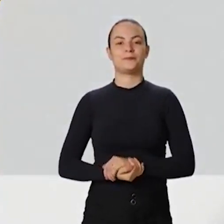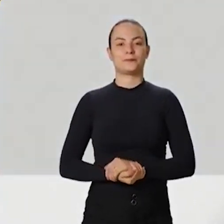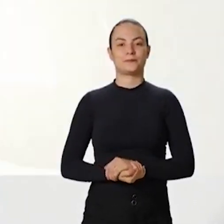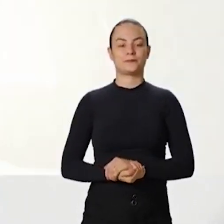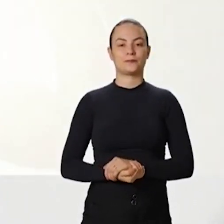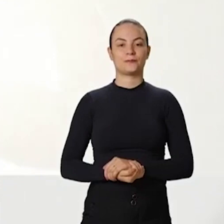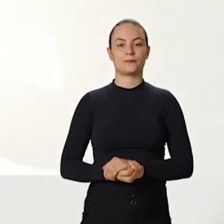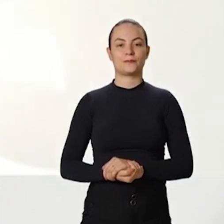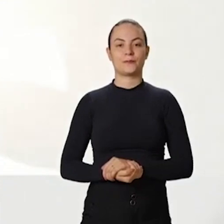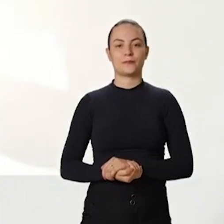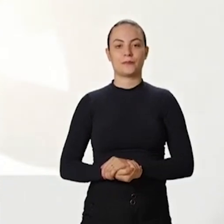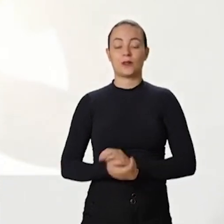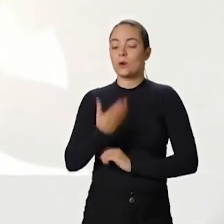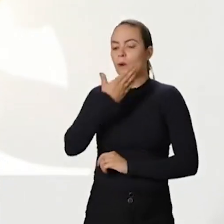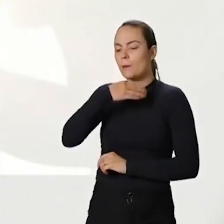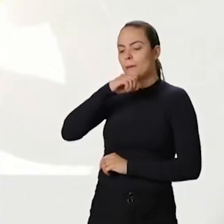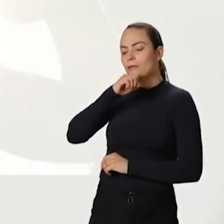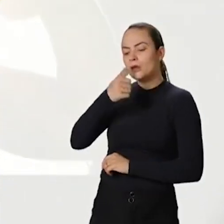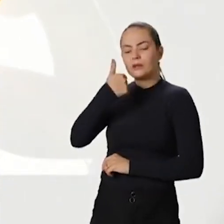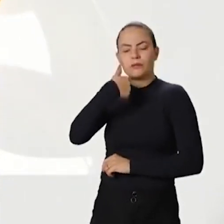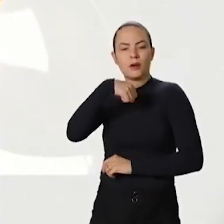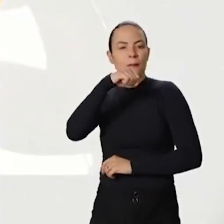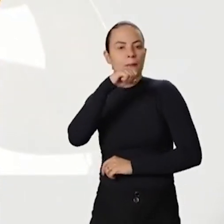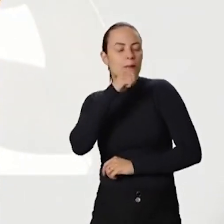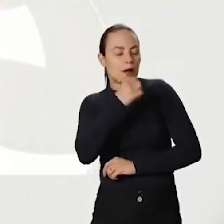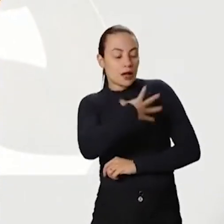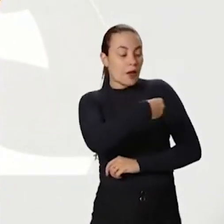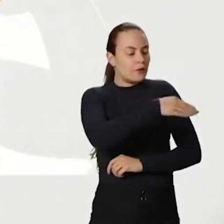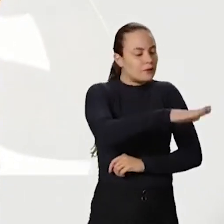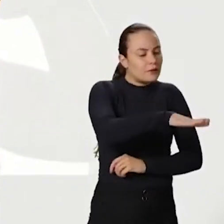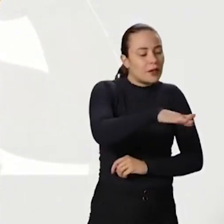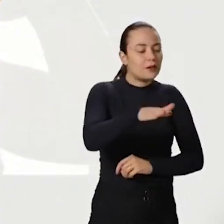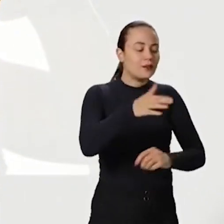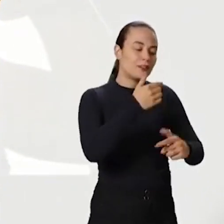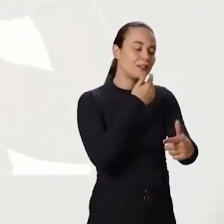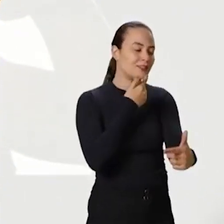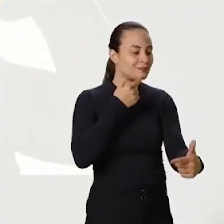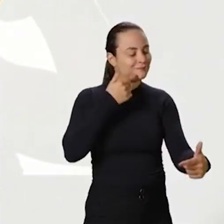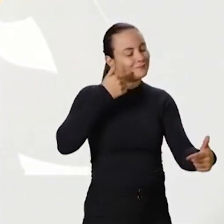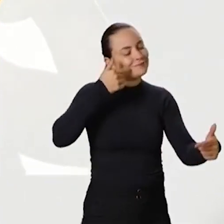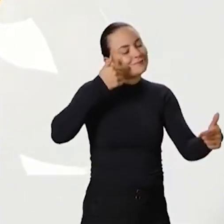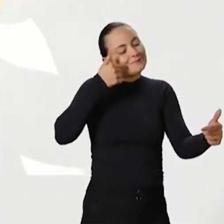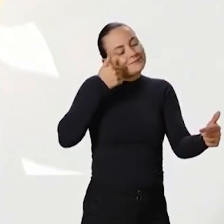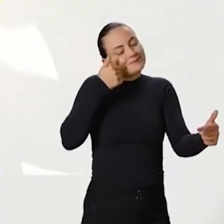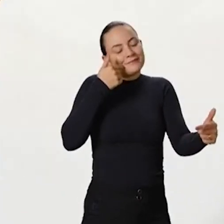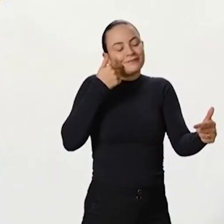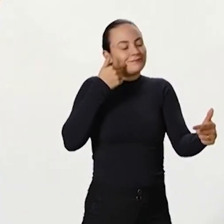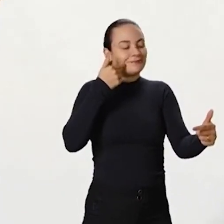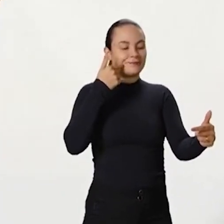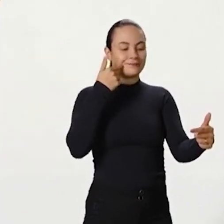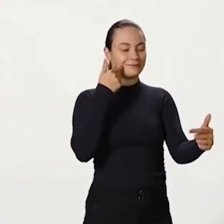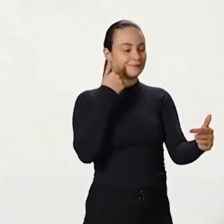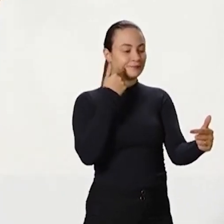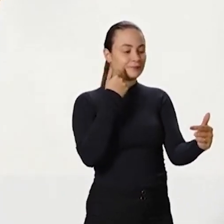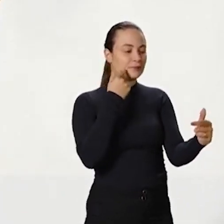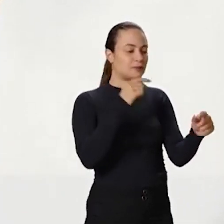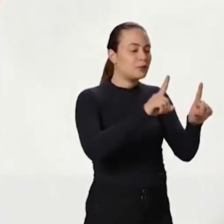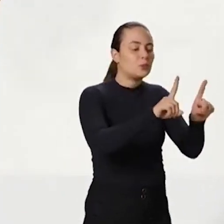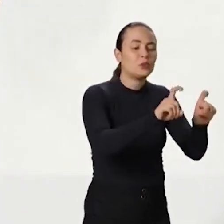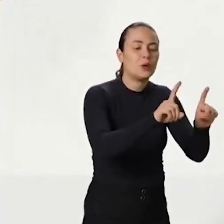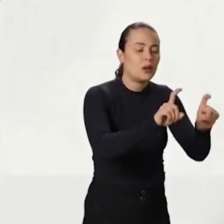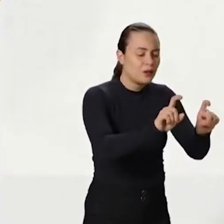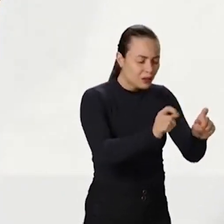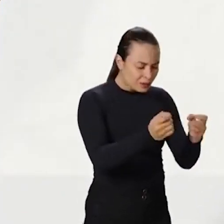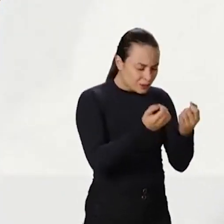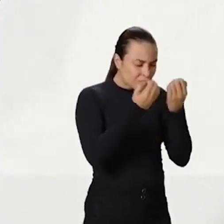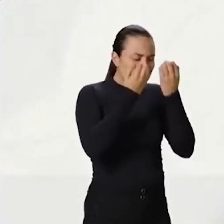O que um pai e uma mãe veem no sorriso de uma criança são os seus próprios sorrisos. O que um pai e uma mãe